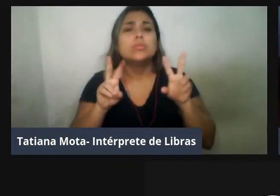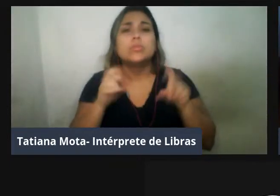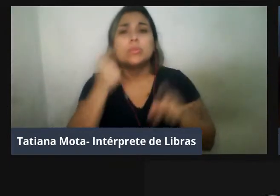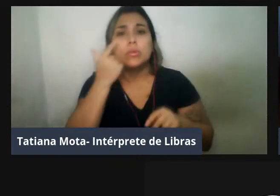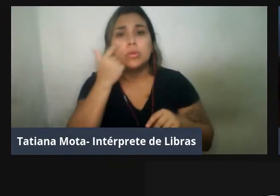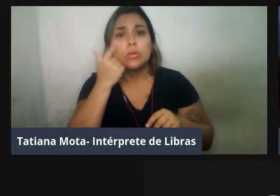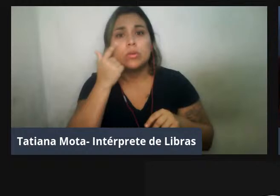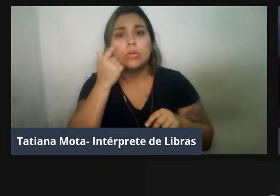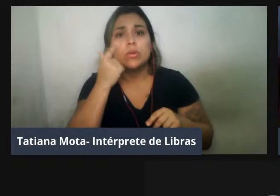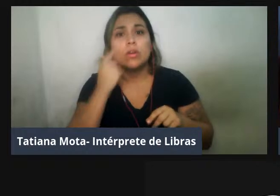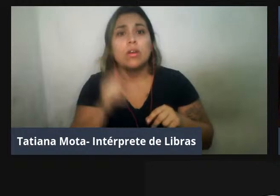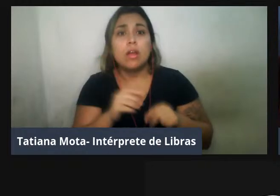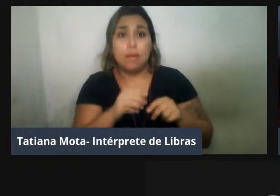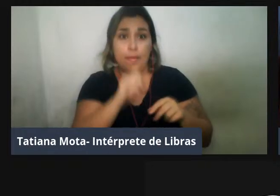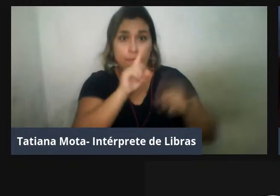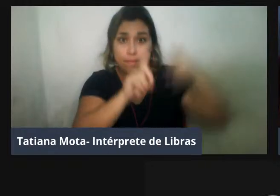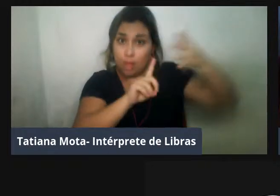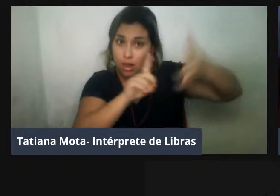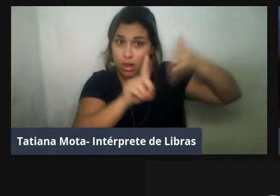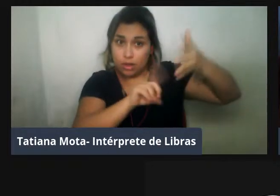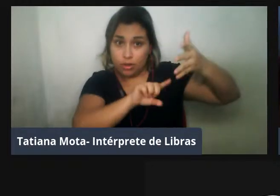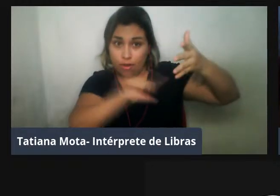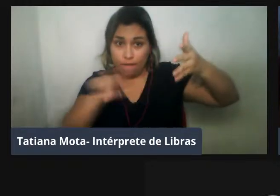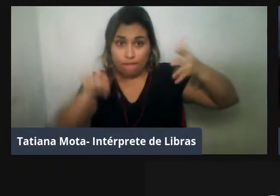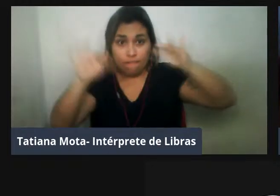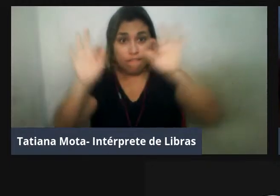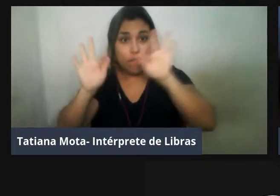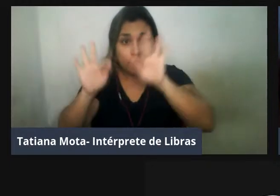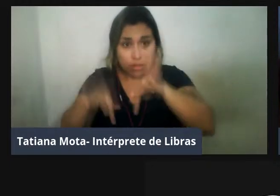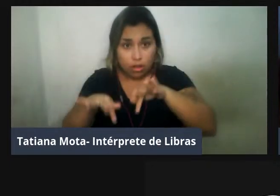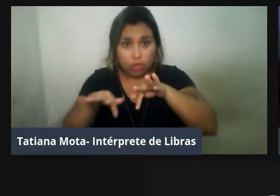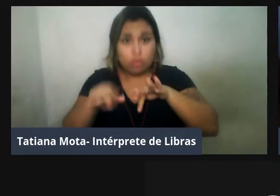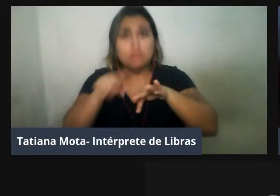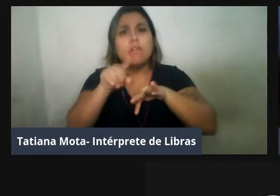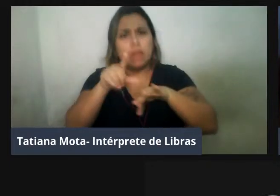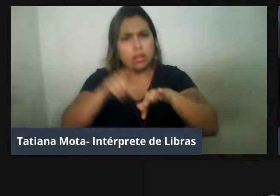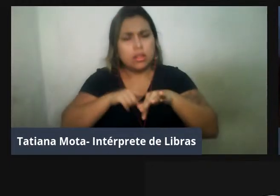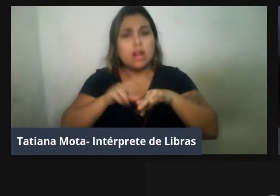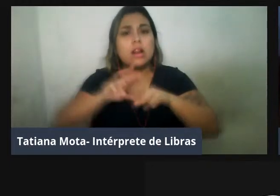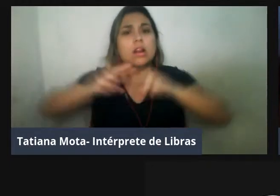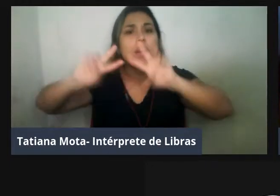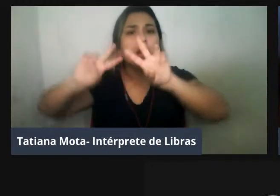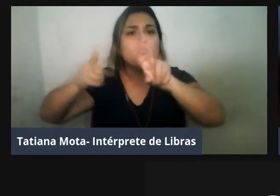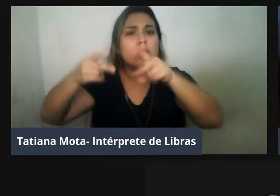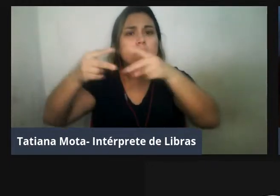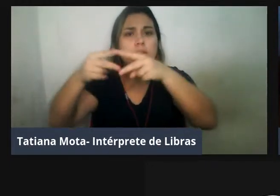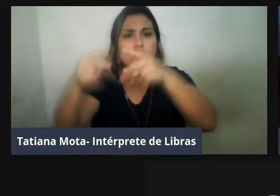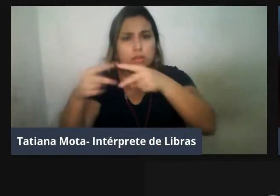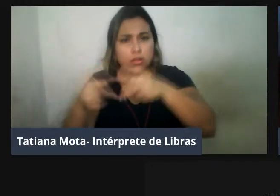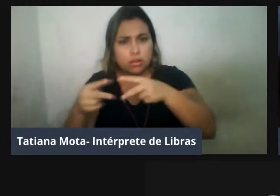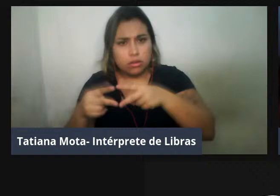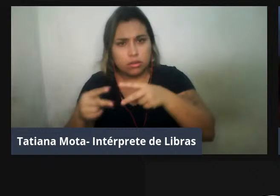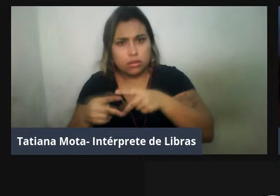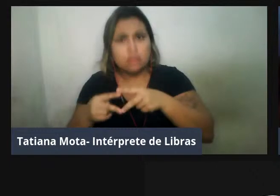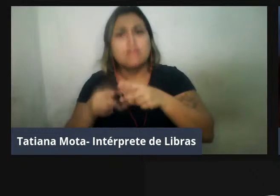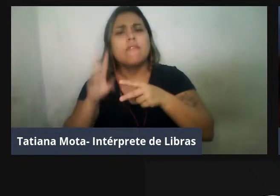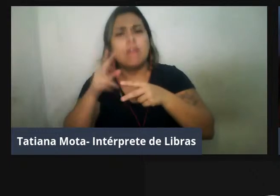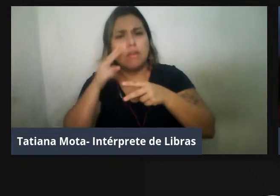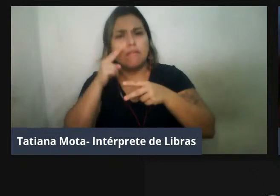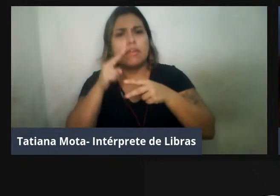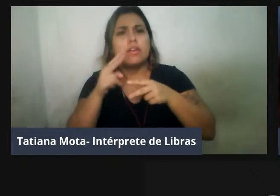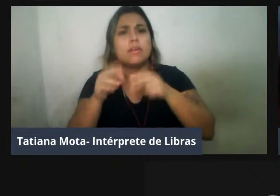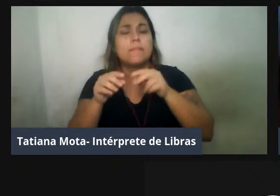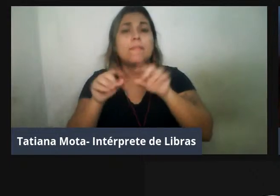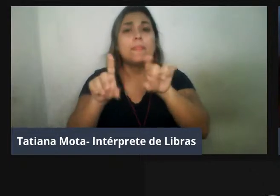receberão, através do link dos comentários, um link que será disponibilizado nos comentários, com a lista de frequência.